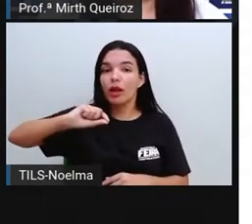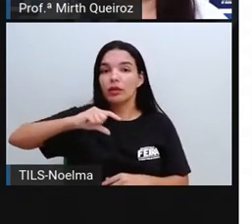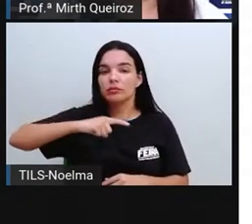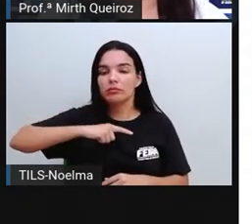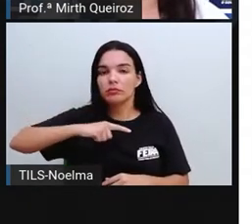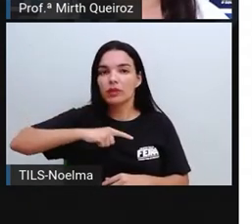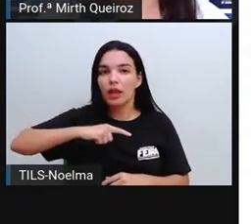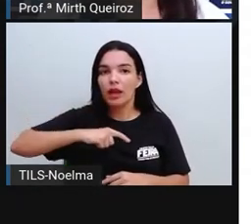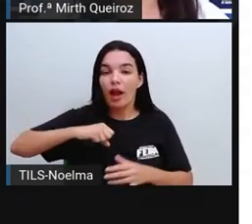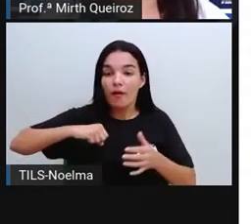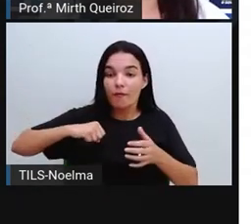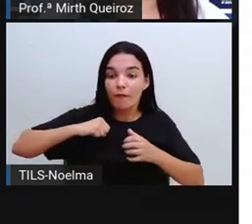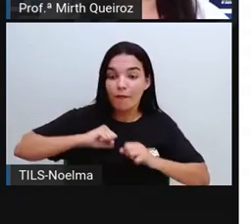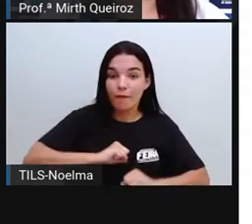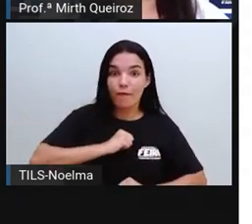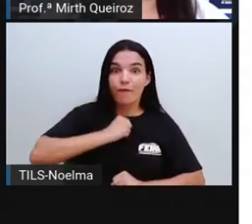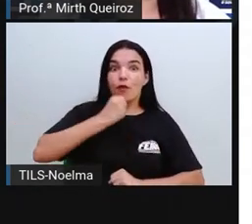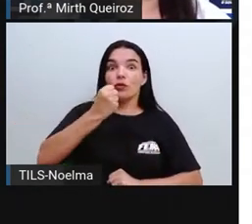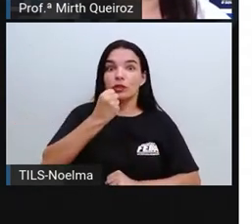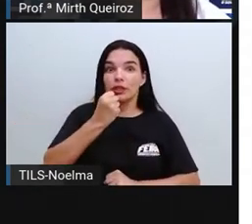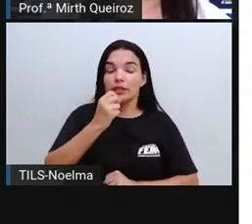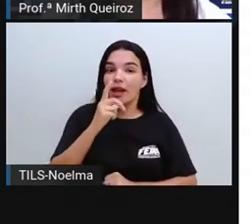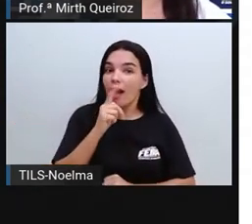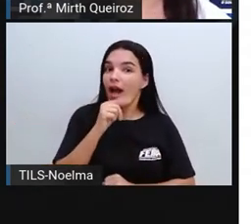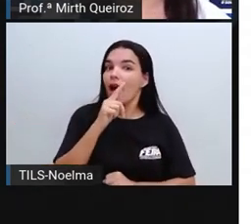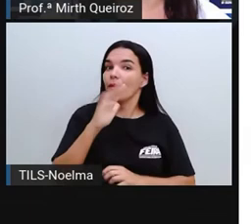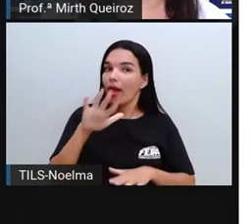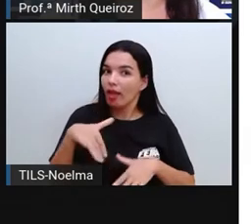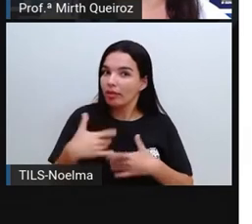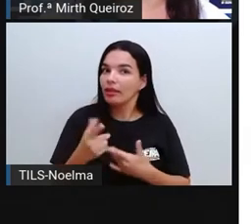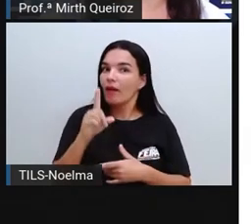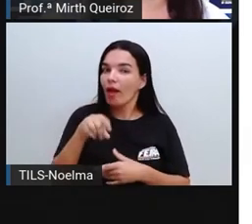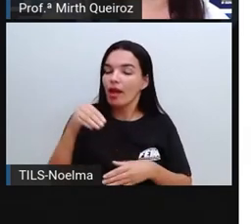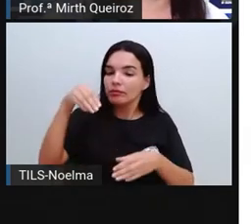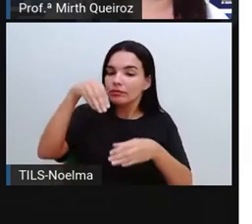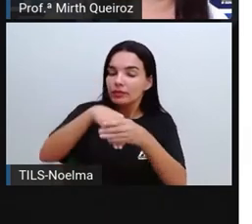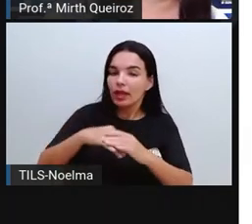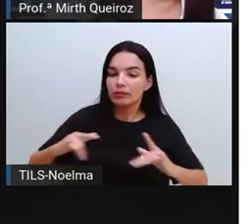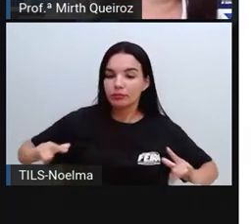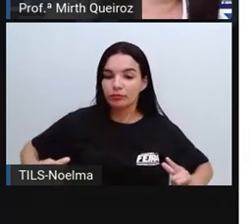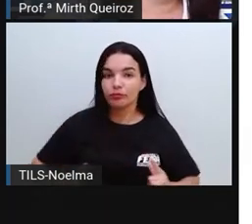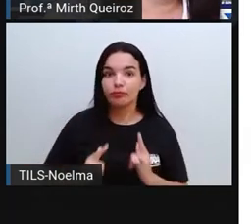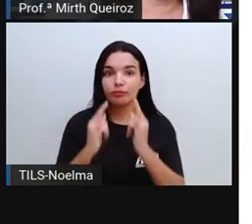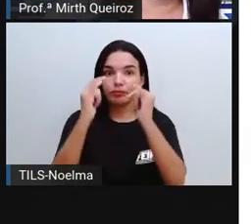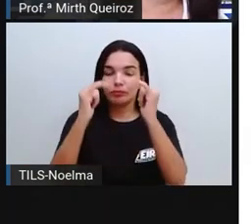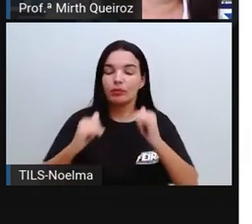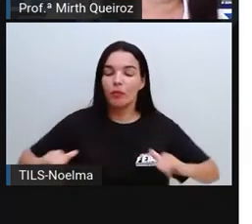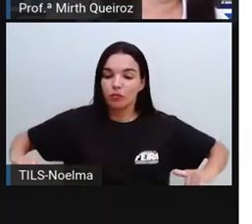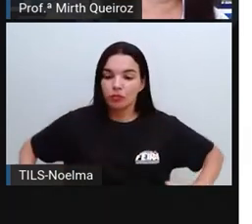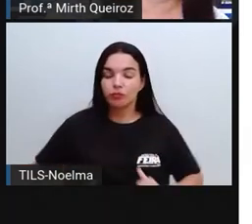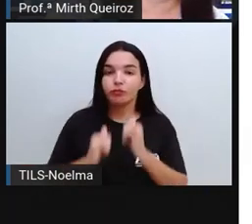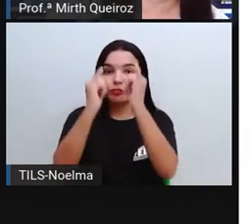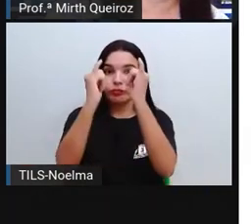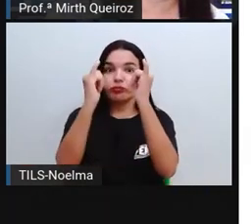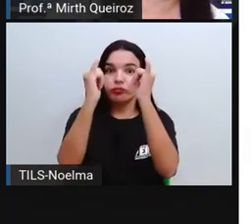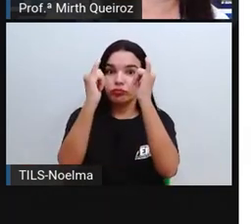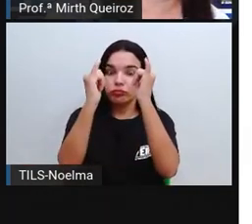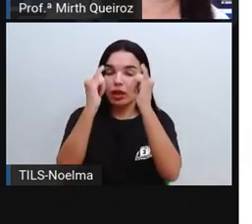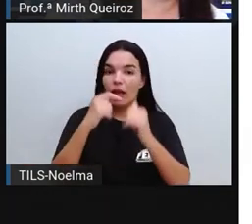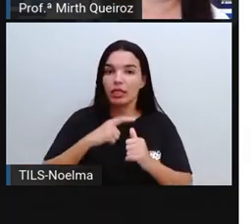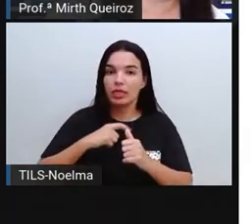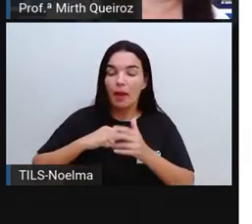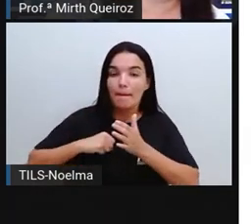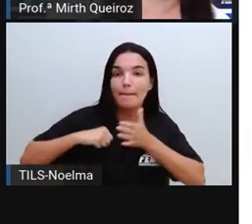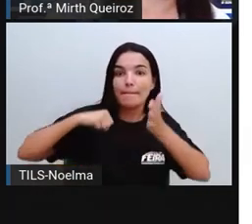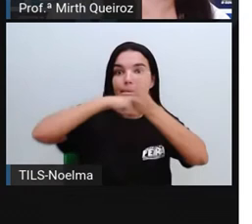águas. É no interior das usinas hidrelétricas que se dá a conversão da energia potencial, essa energia potencial